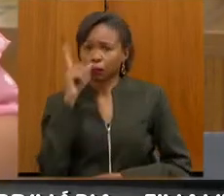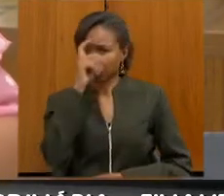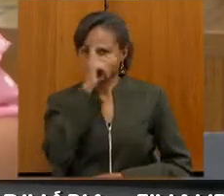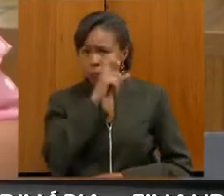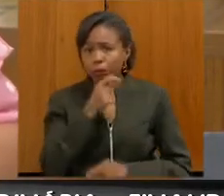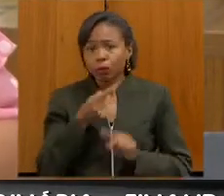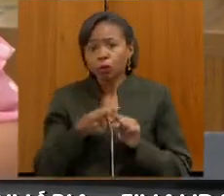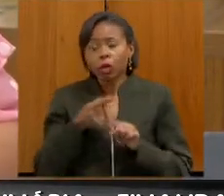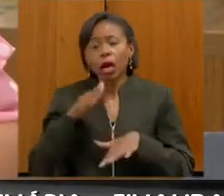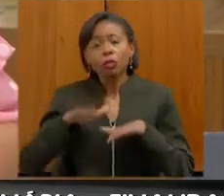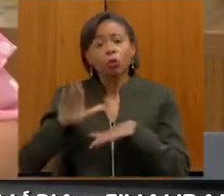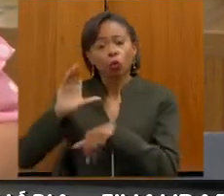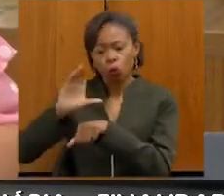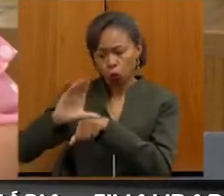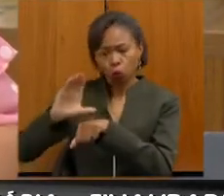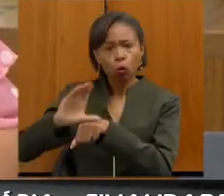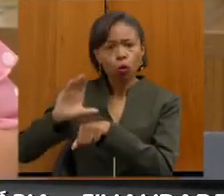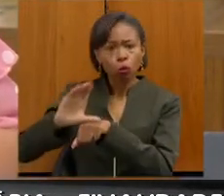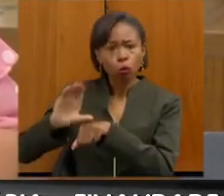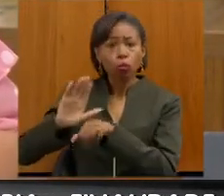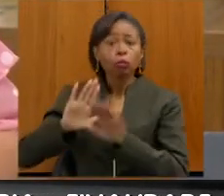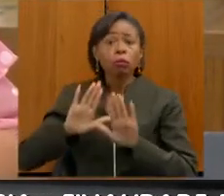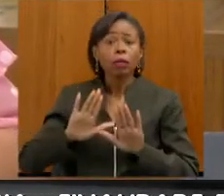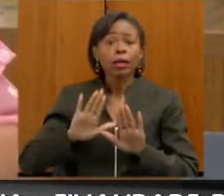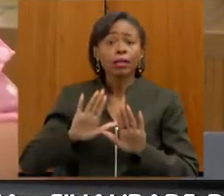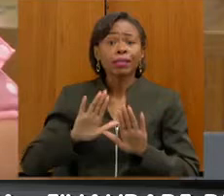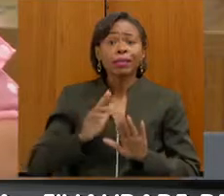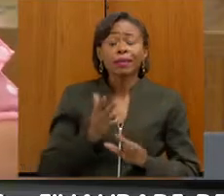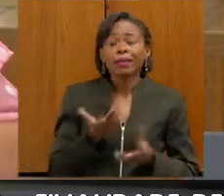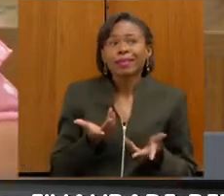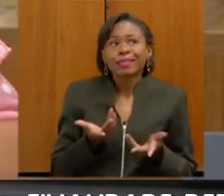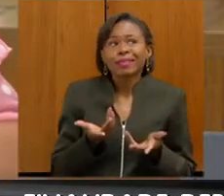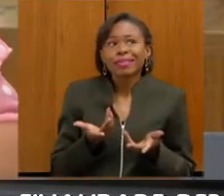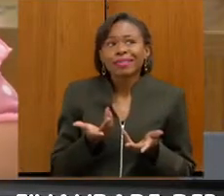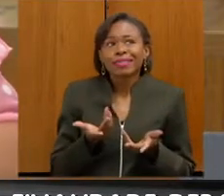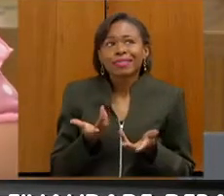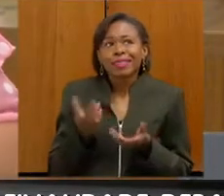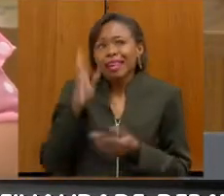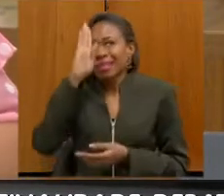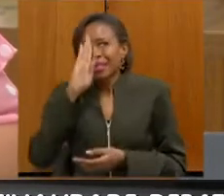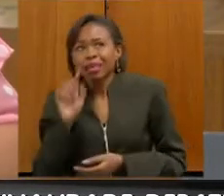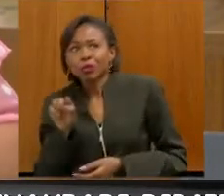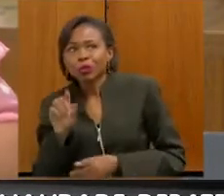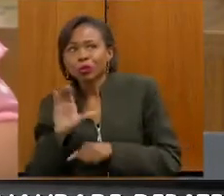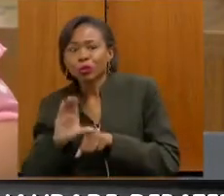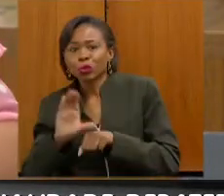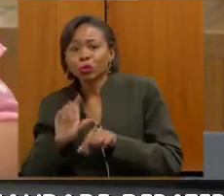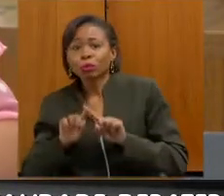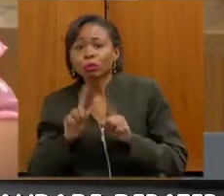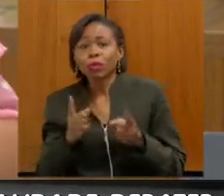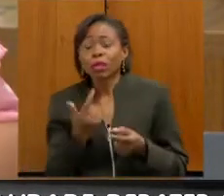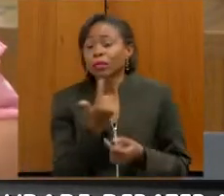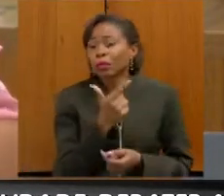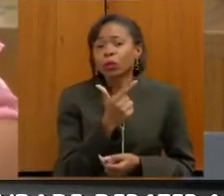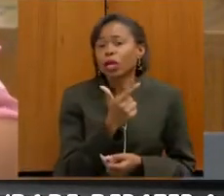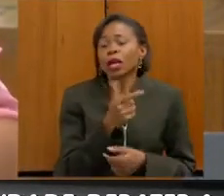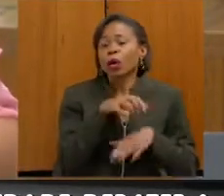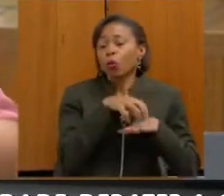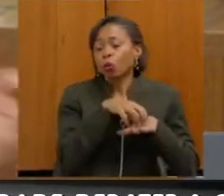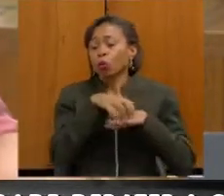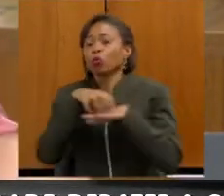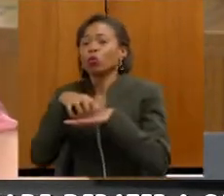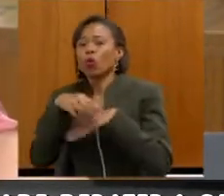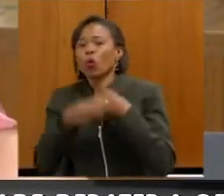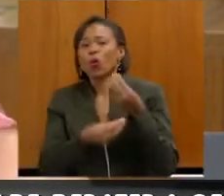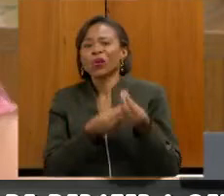dão, mas não dão condições às pessoas de ir aos cursos. Então, acho que devemos pensar,